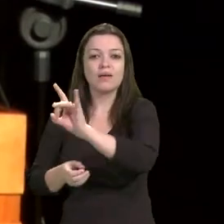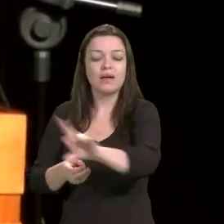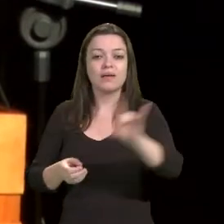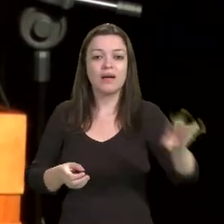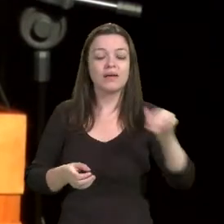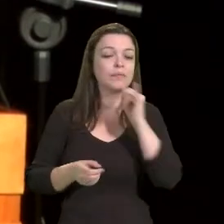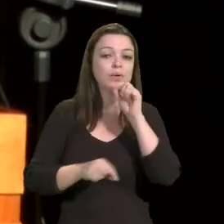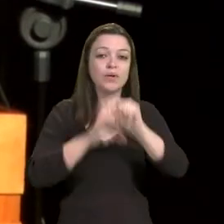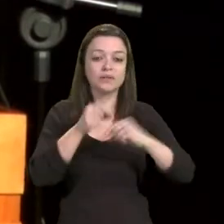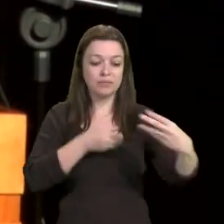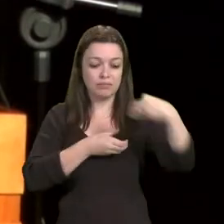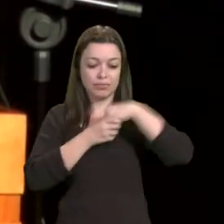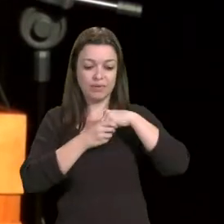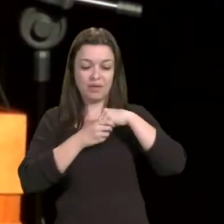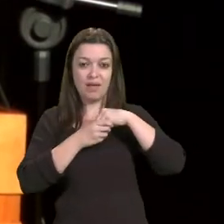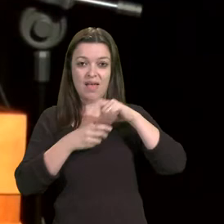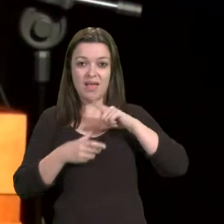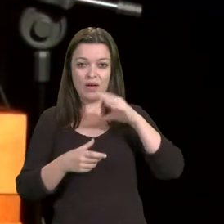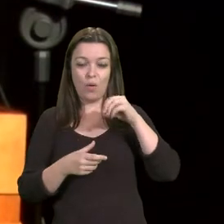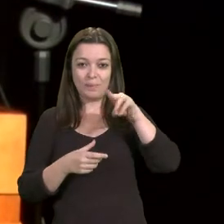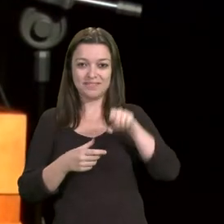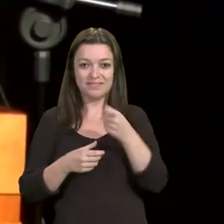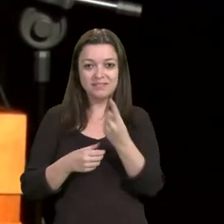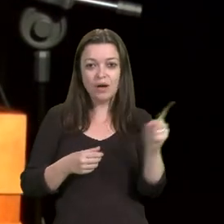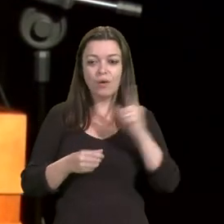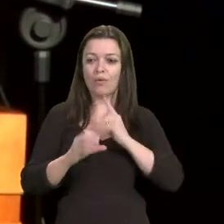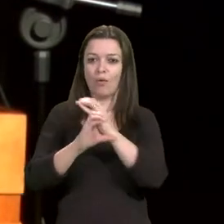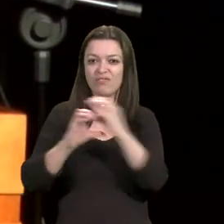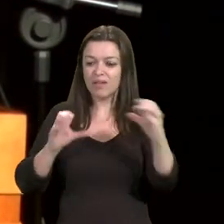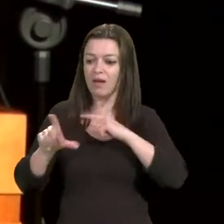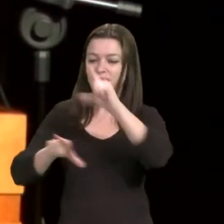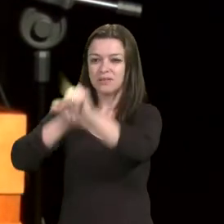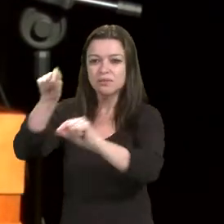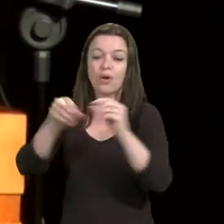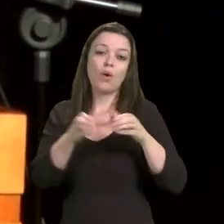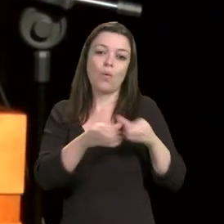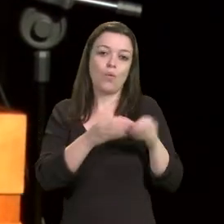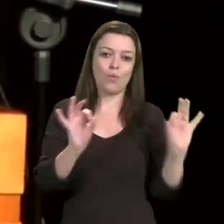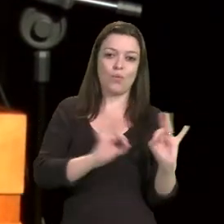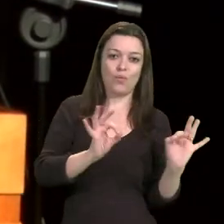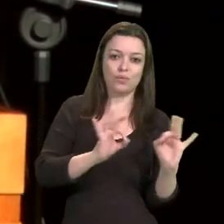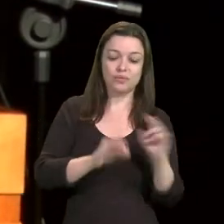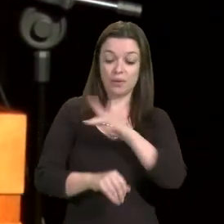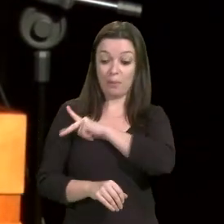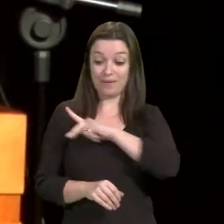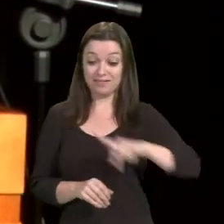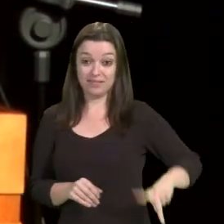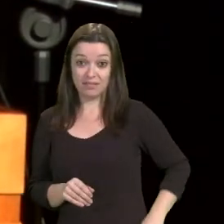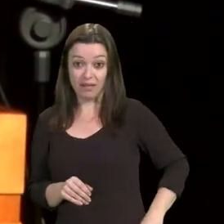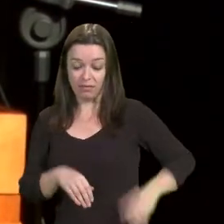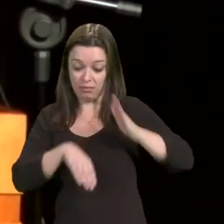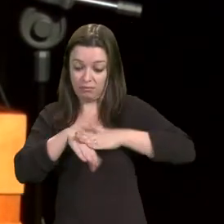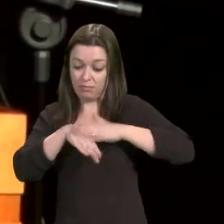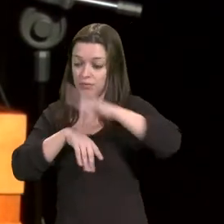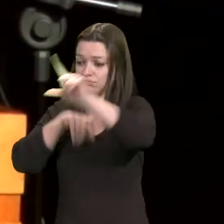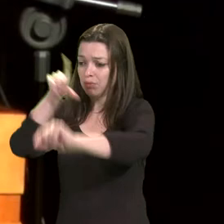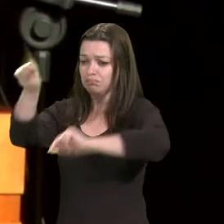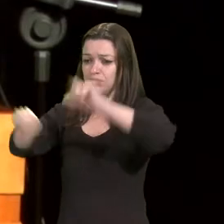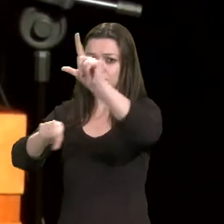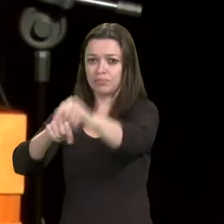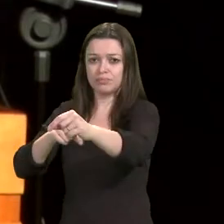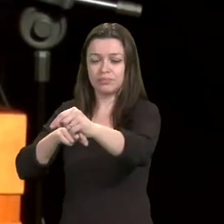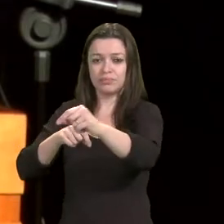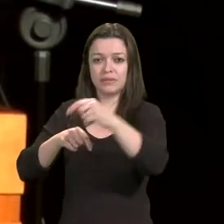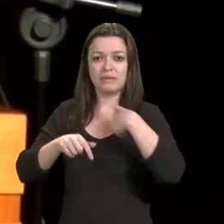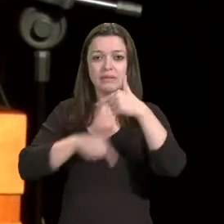comissão e funções de confiança, de competência originária do presidente da República e foi